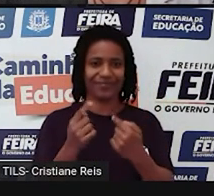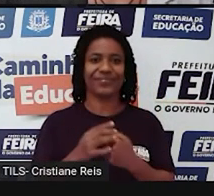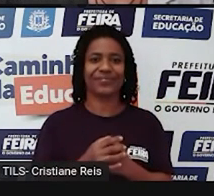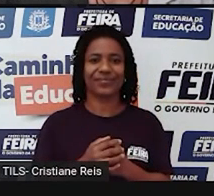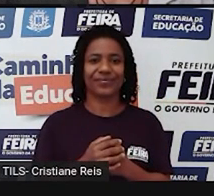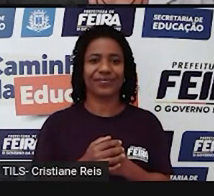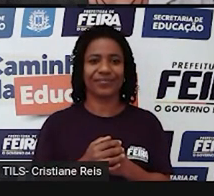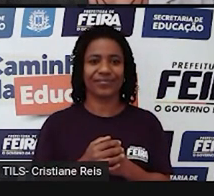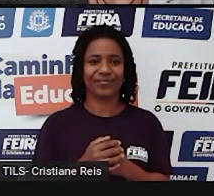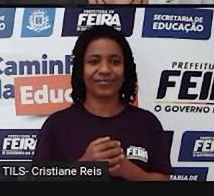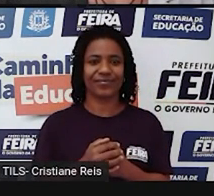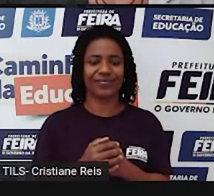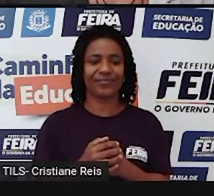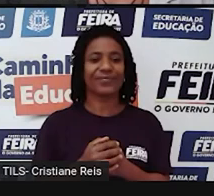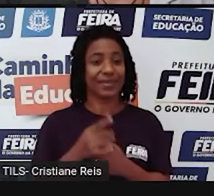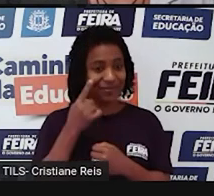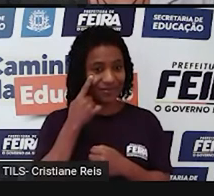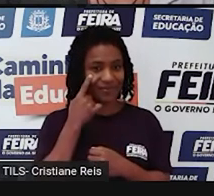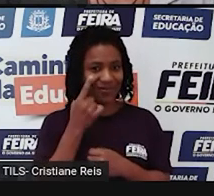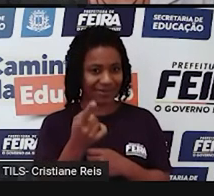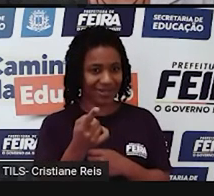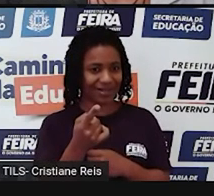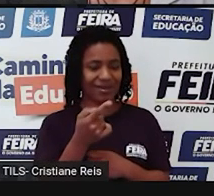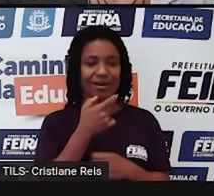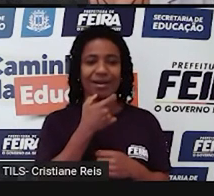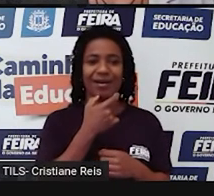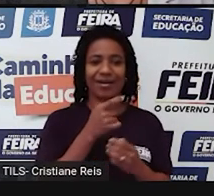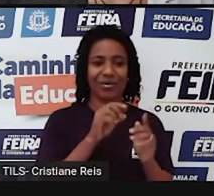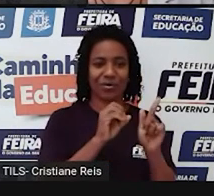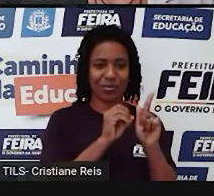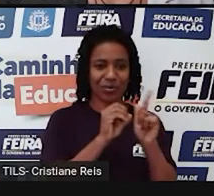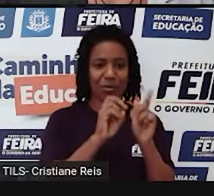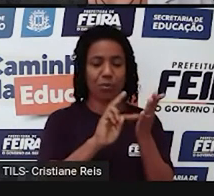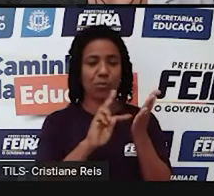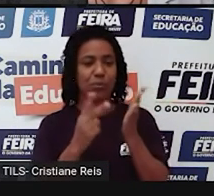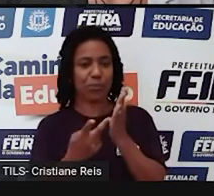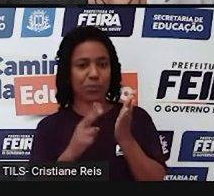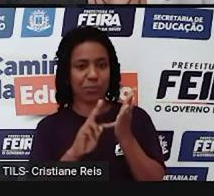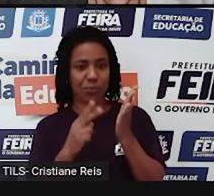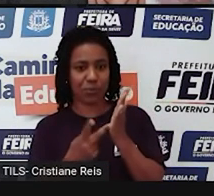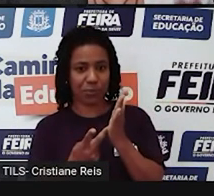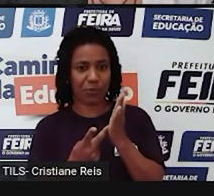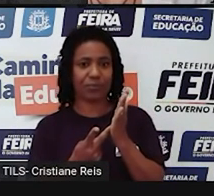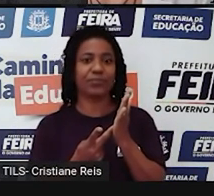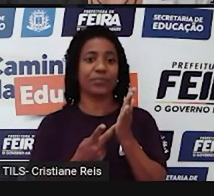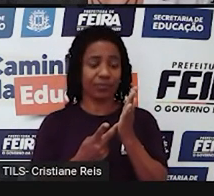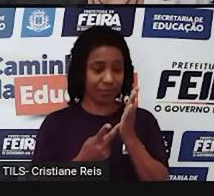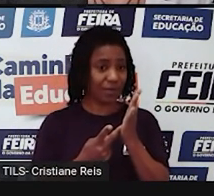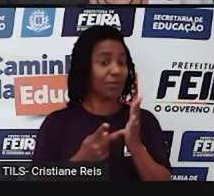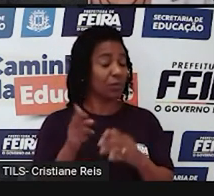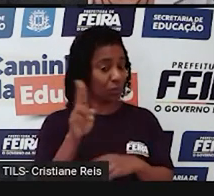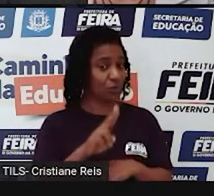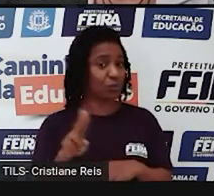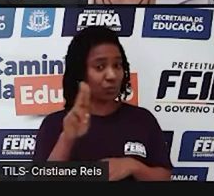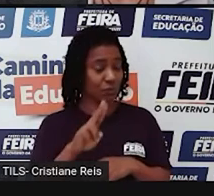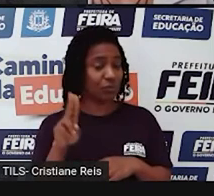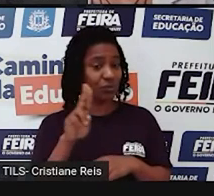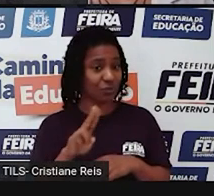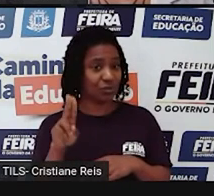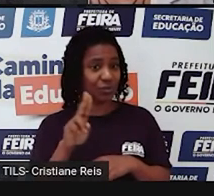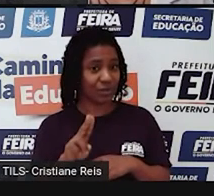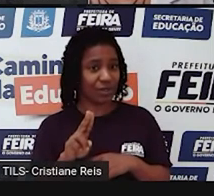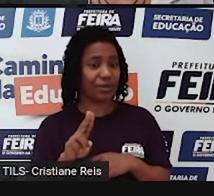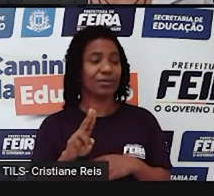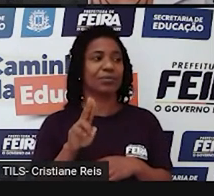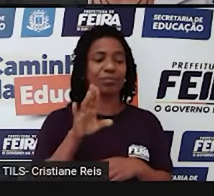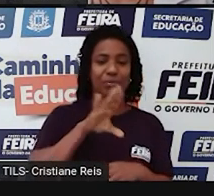agora Vejam que o Google Tradutor ele pode ser utilizado tanto na